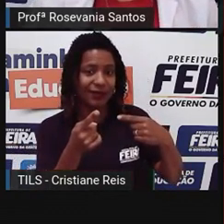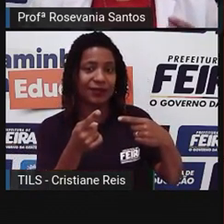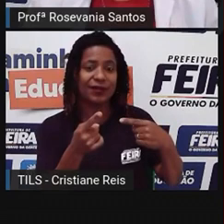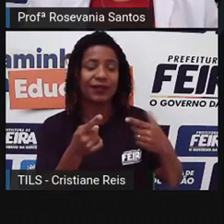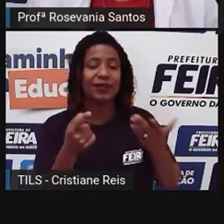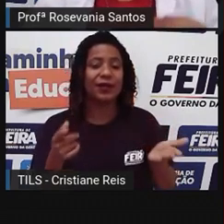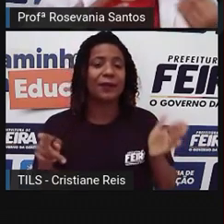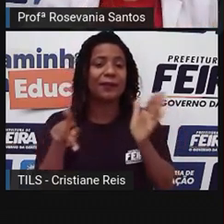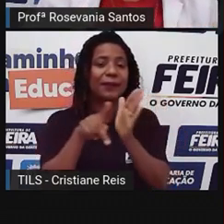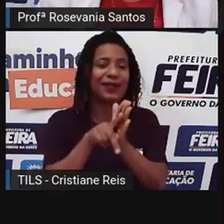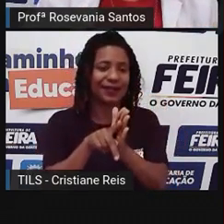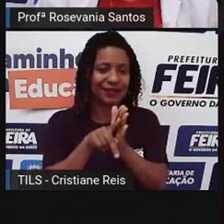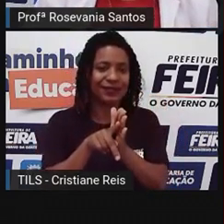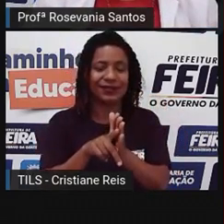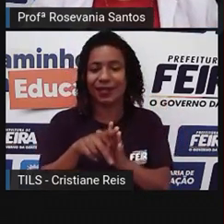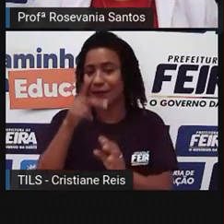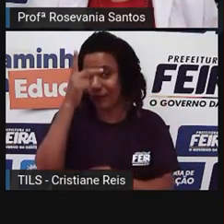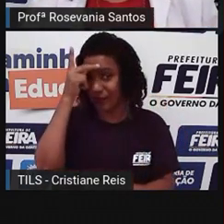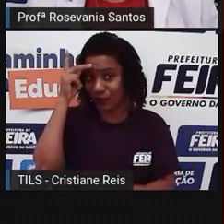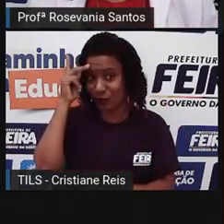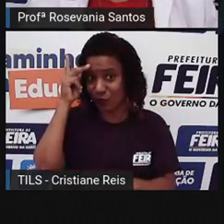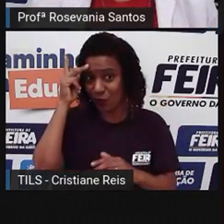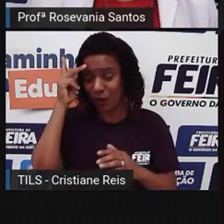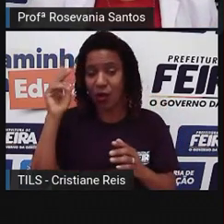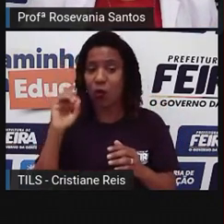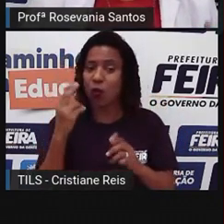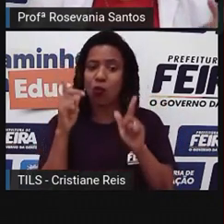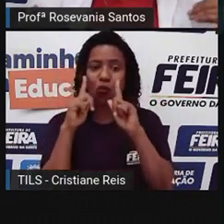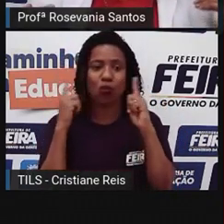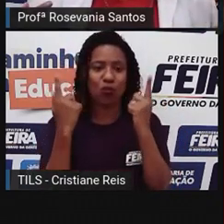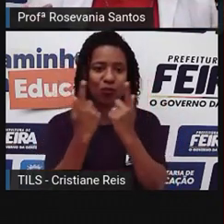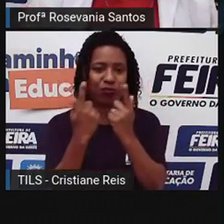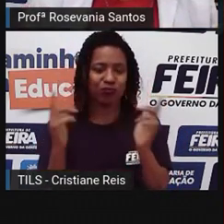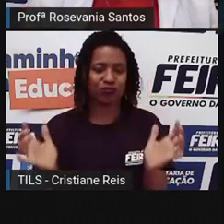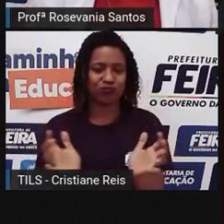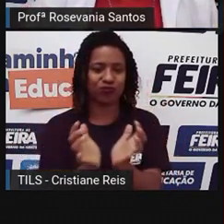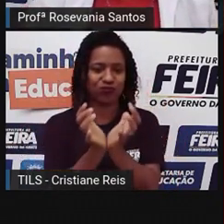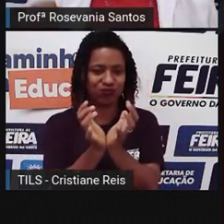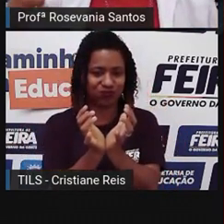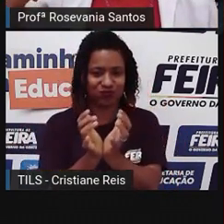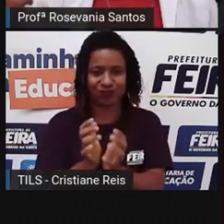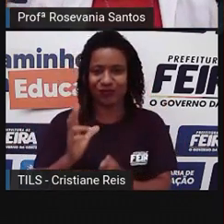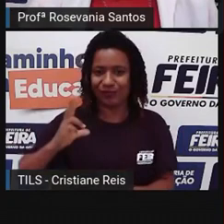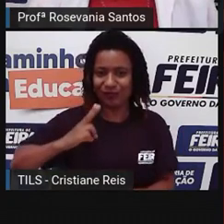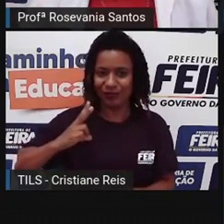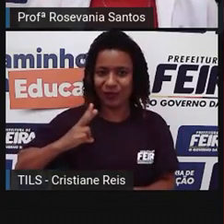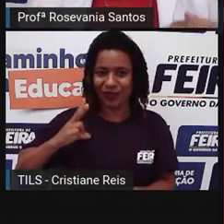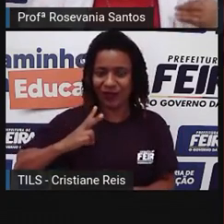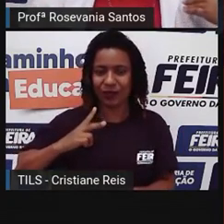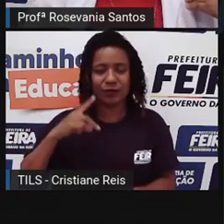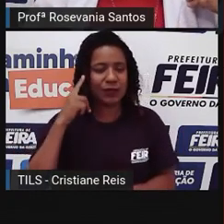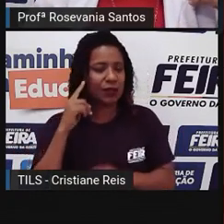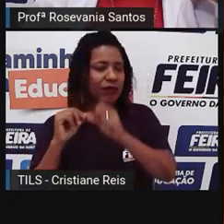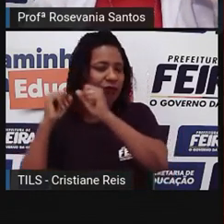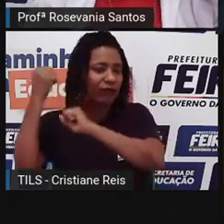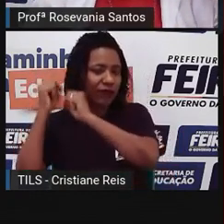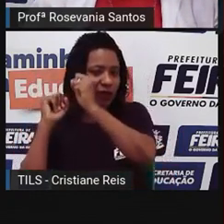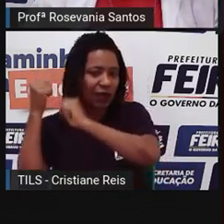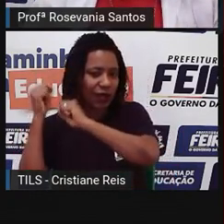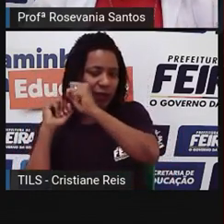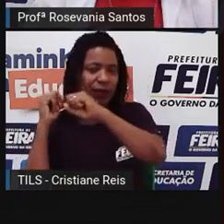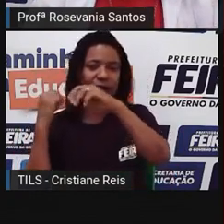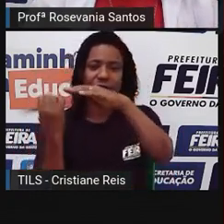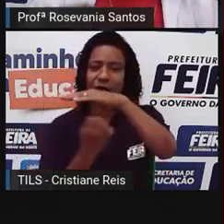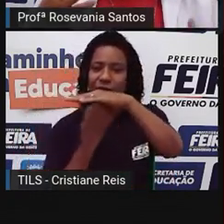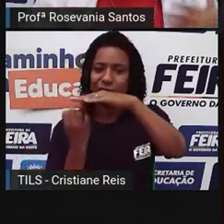predominantemente a uma pessoa, ou a um grupo de pessoas. Então, quando você pensa nas indústrias, nas fábricas, né, nessa parte